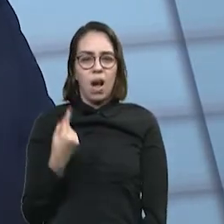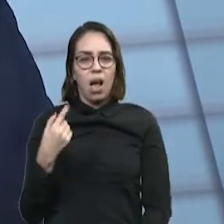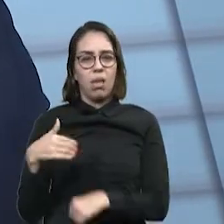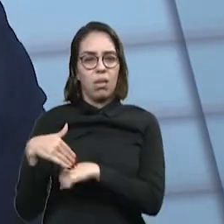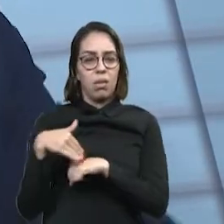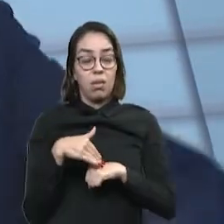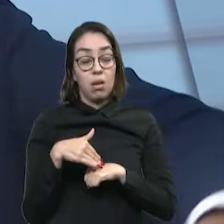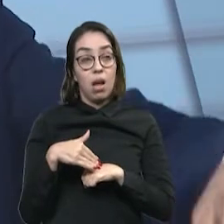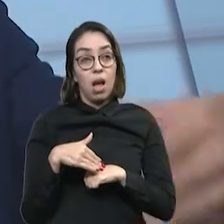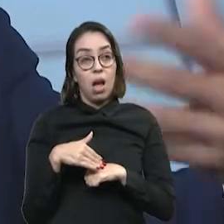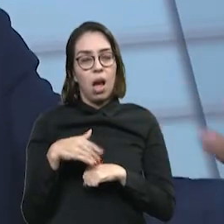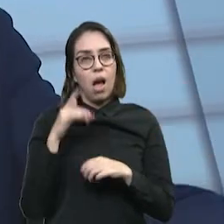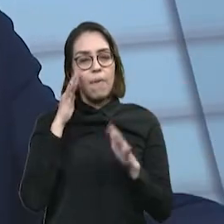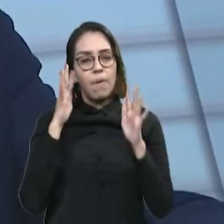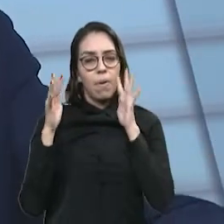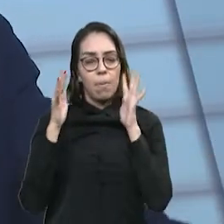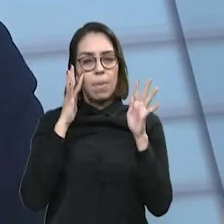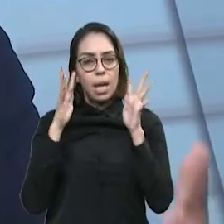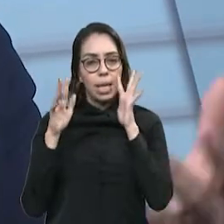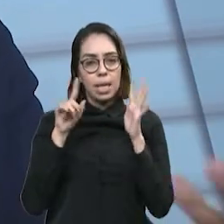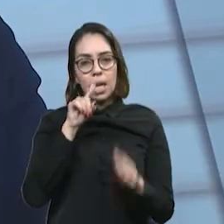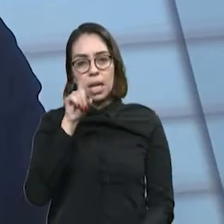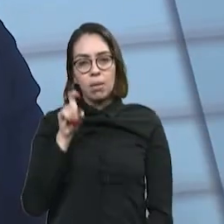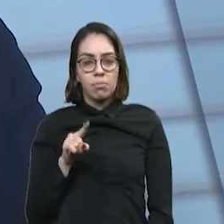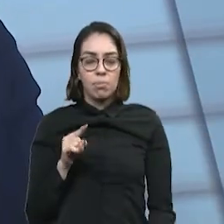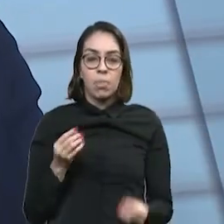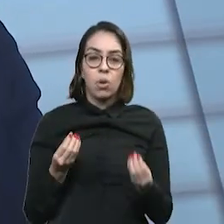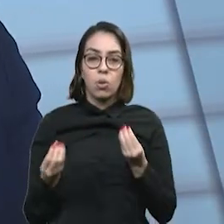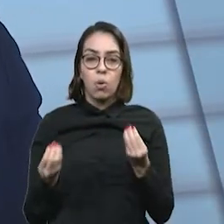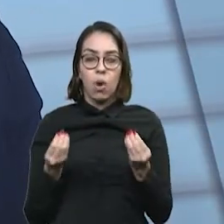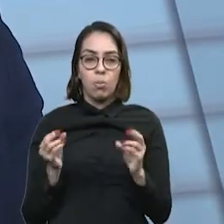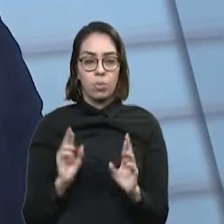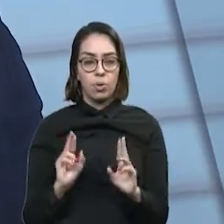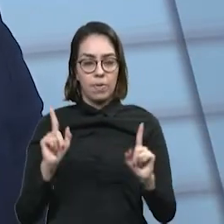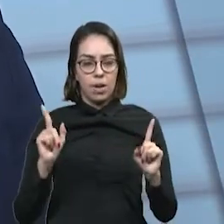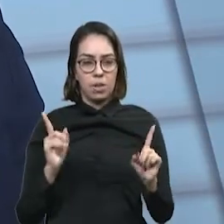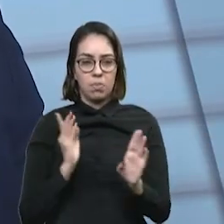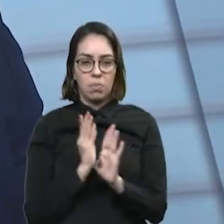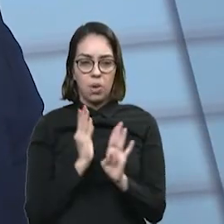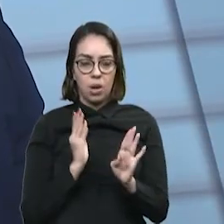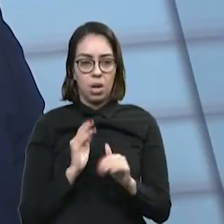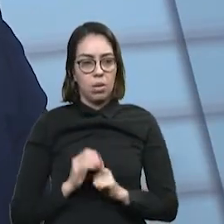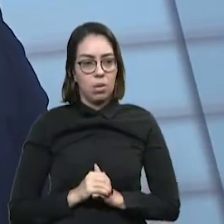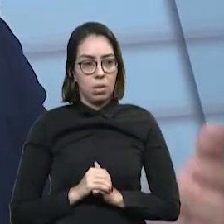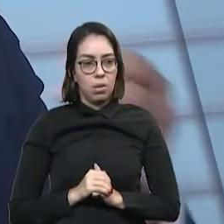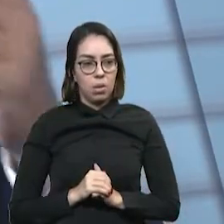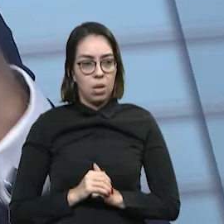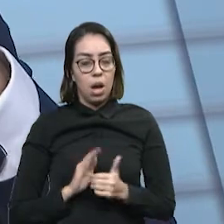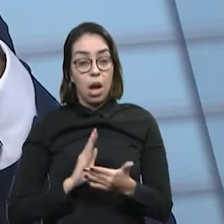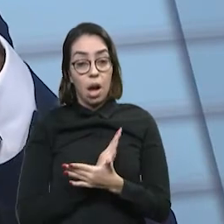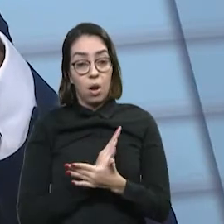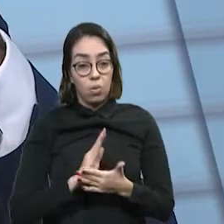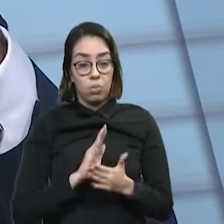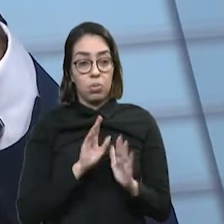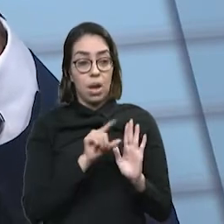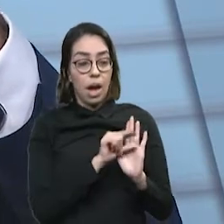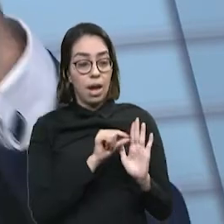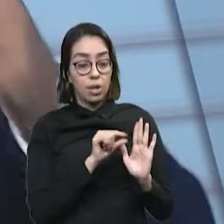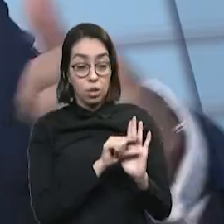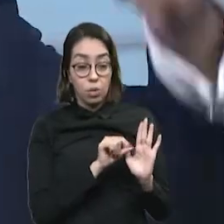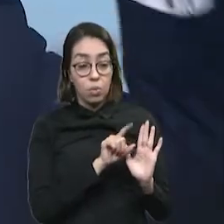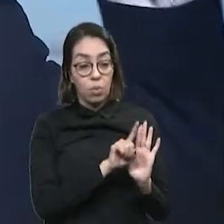fico me perguntando onde é que se encontra o tratamento diferenciado e favorecido do artigo 146, a linha D,